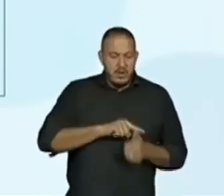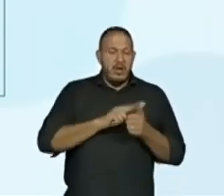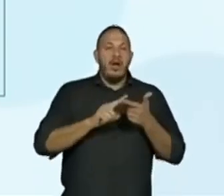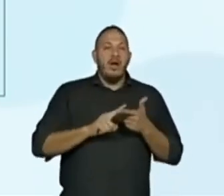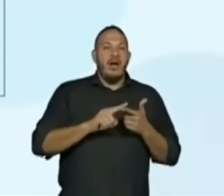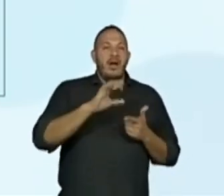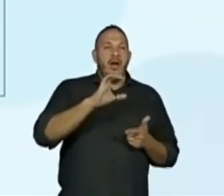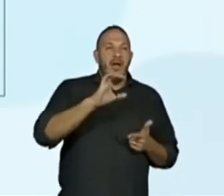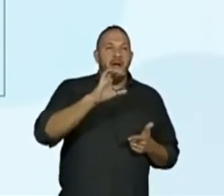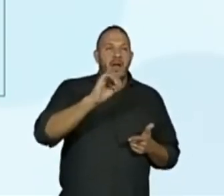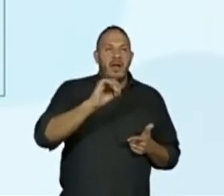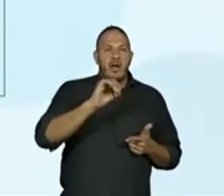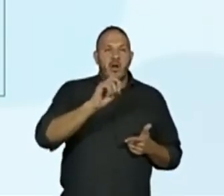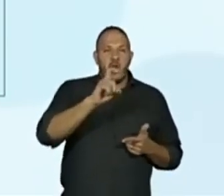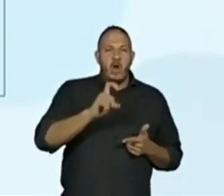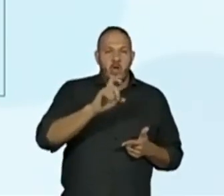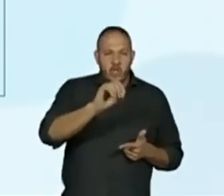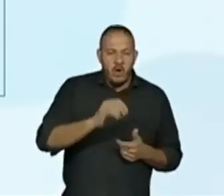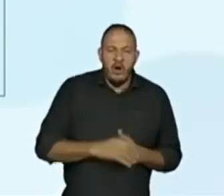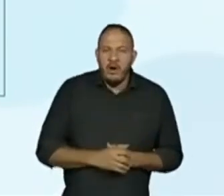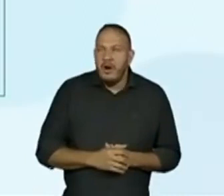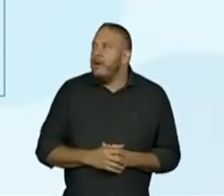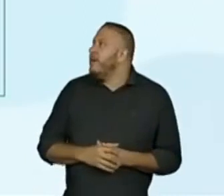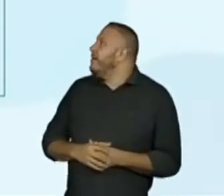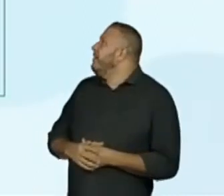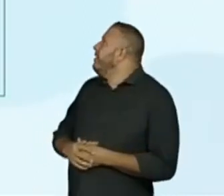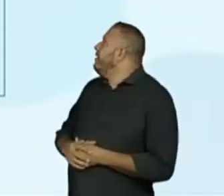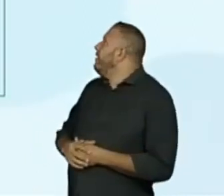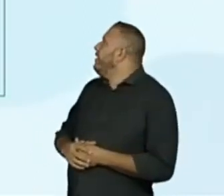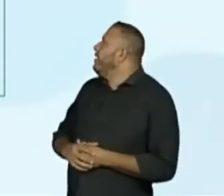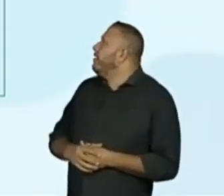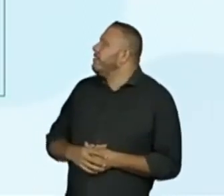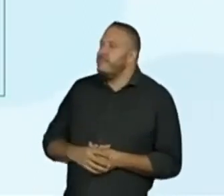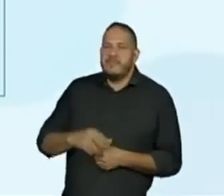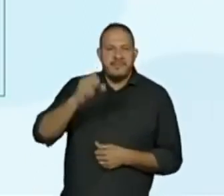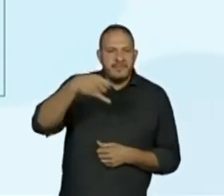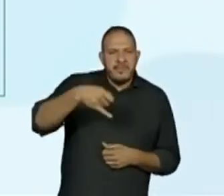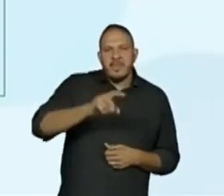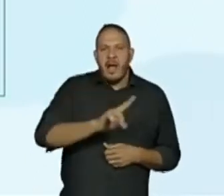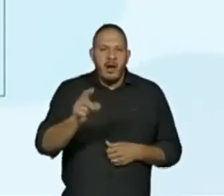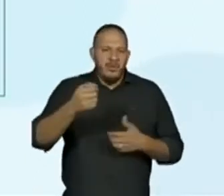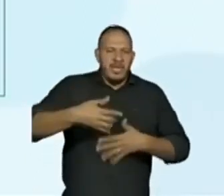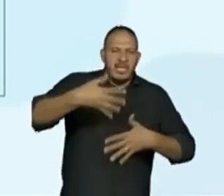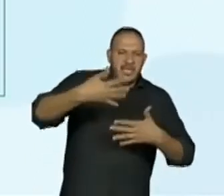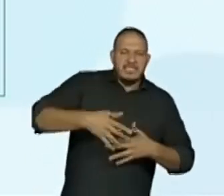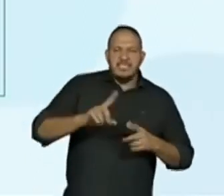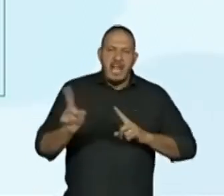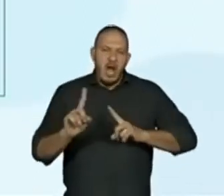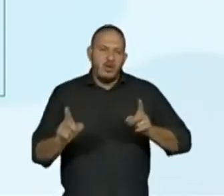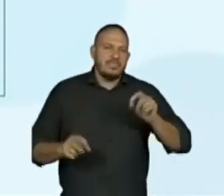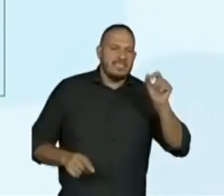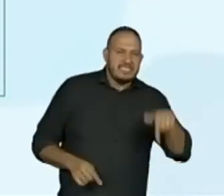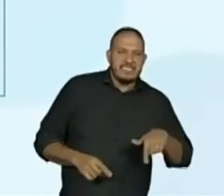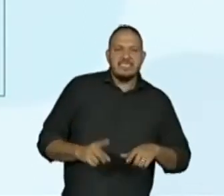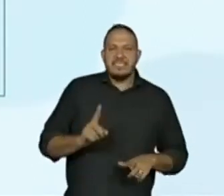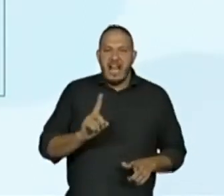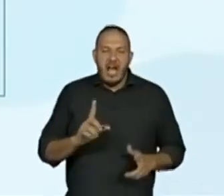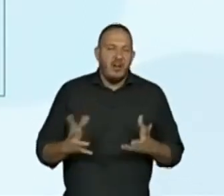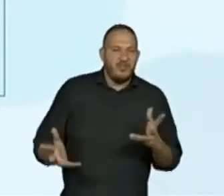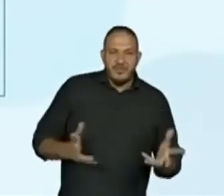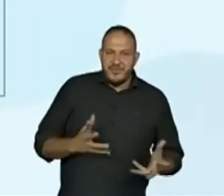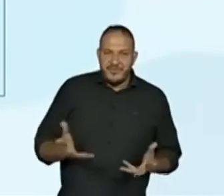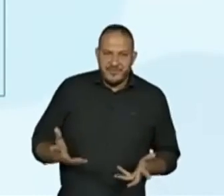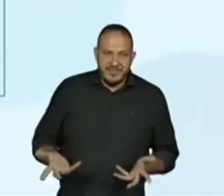Agora essas duas. Ih, está dividido. Sim, não. Coxo sim, mocho não.